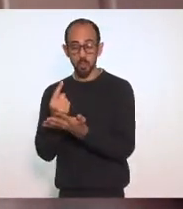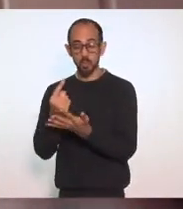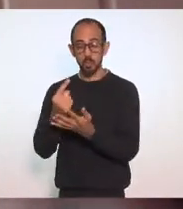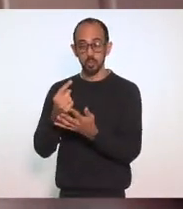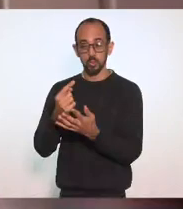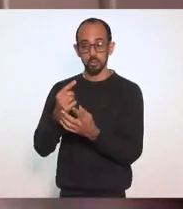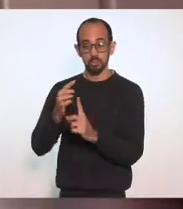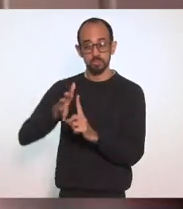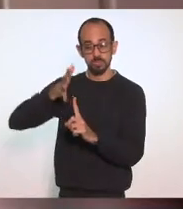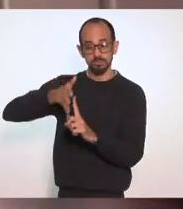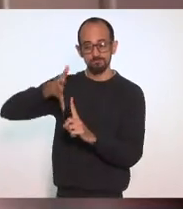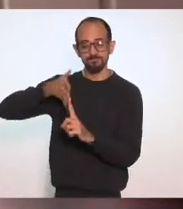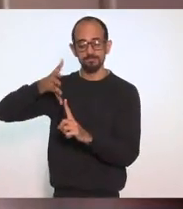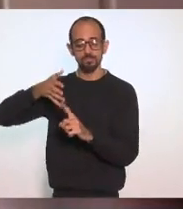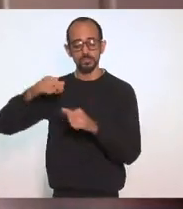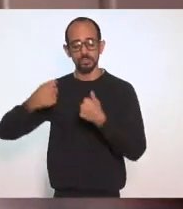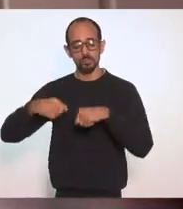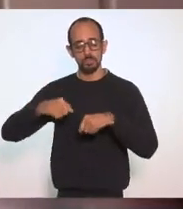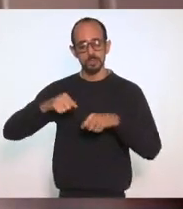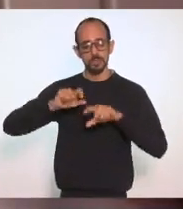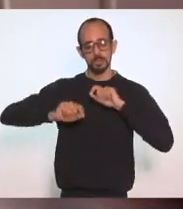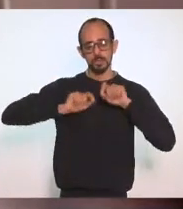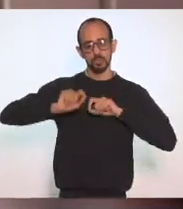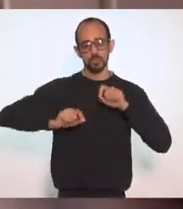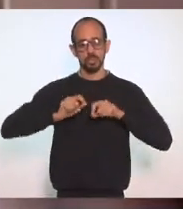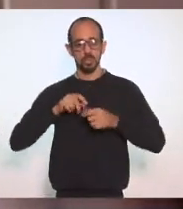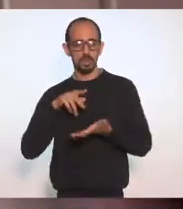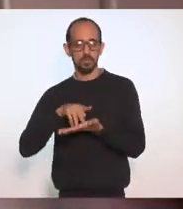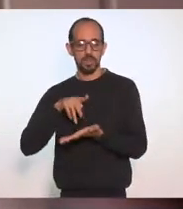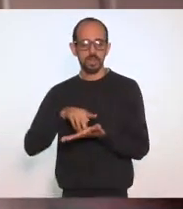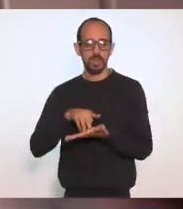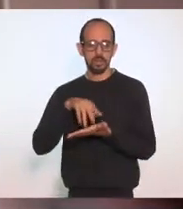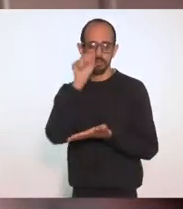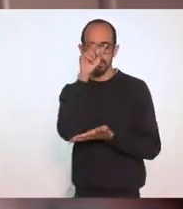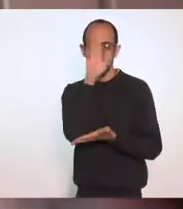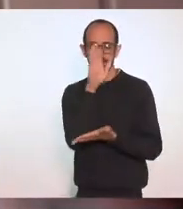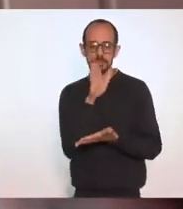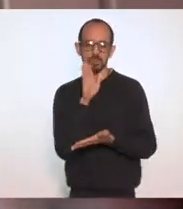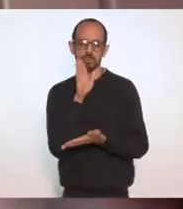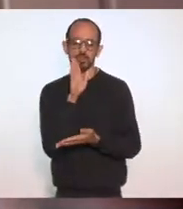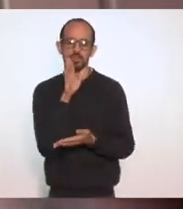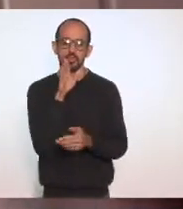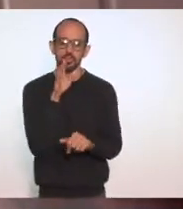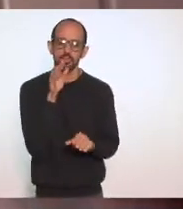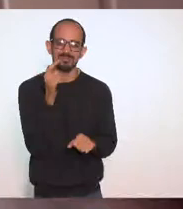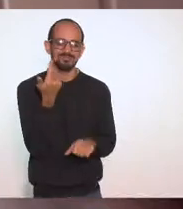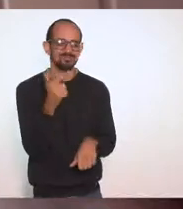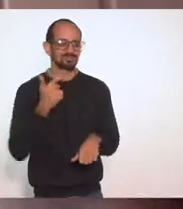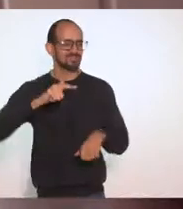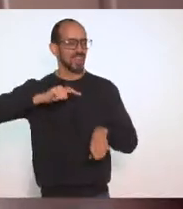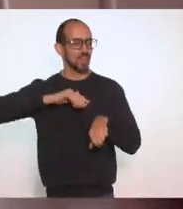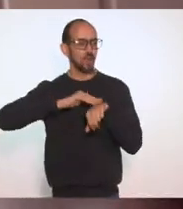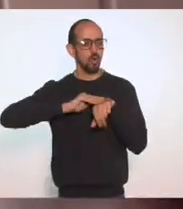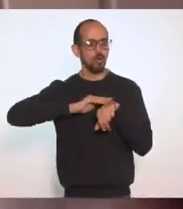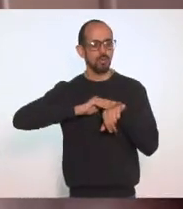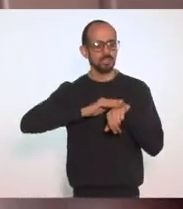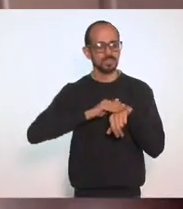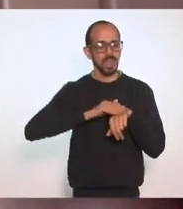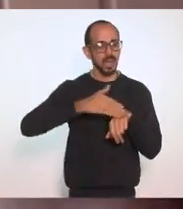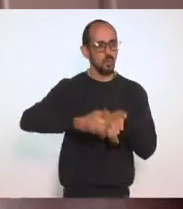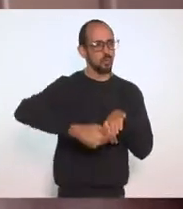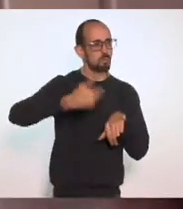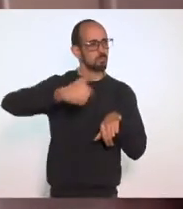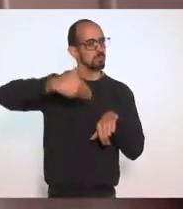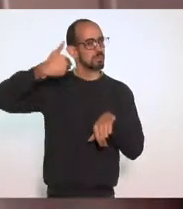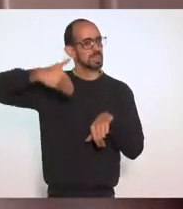Porque Na realidade O Brasil não Conversou ainda Com o seu passado